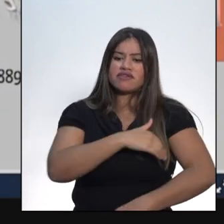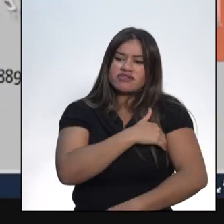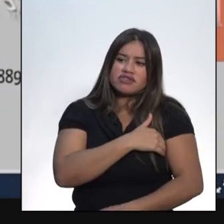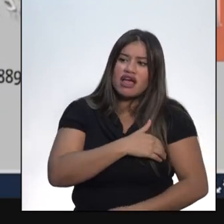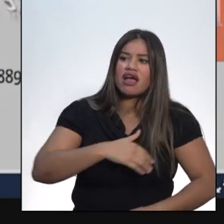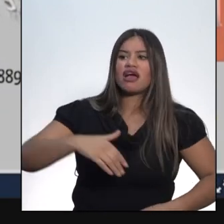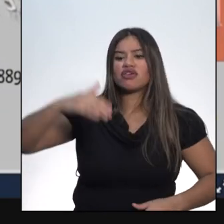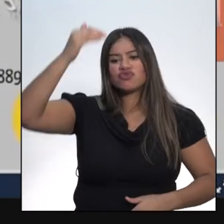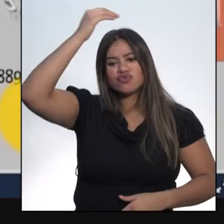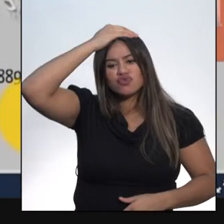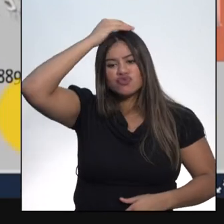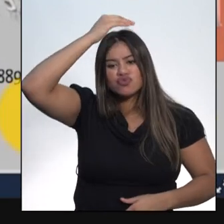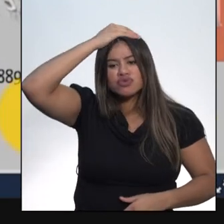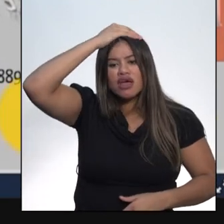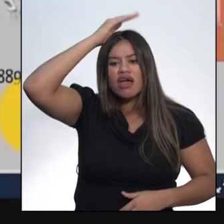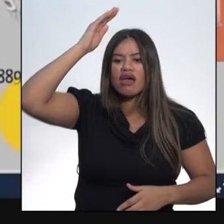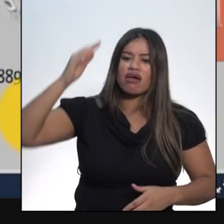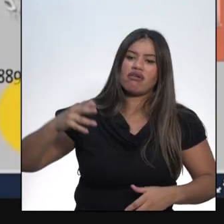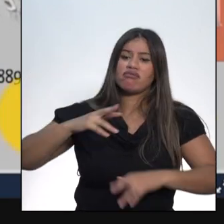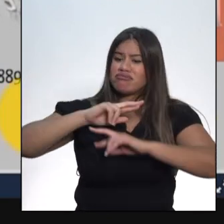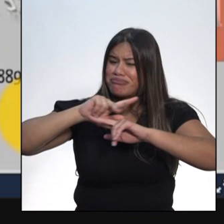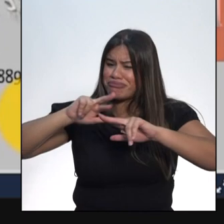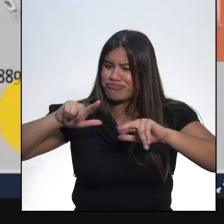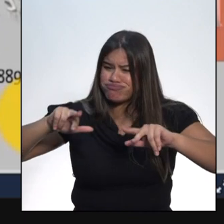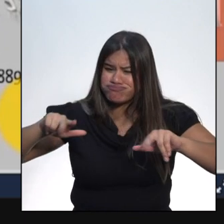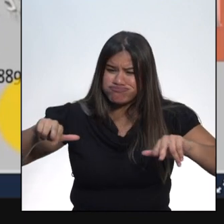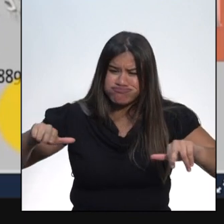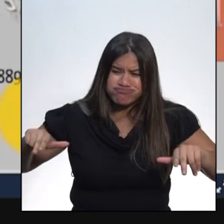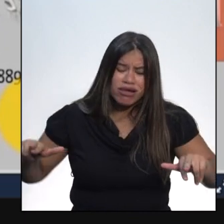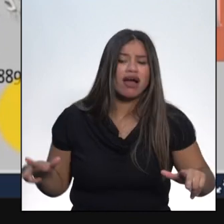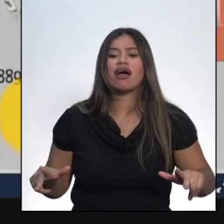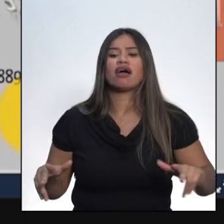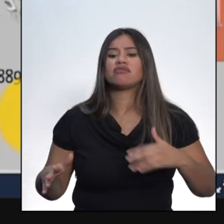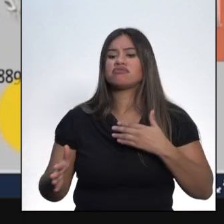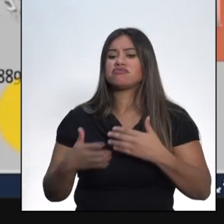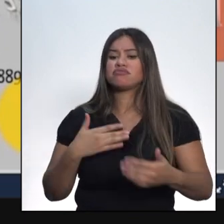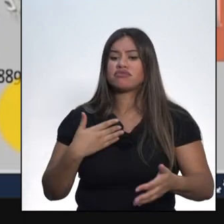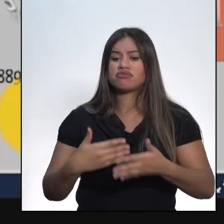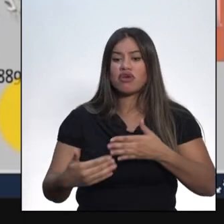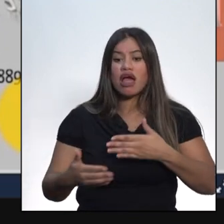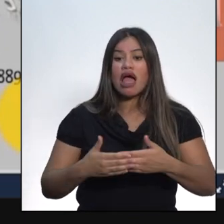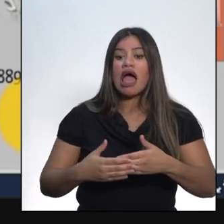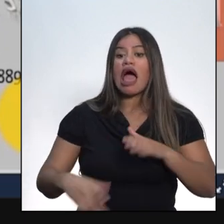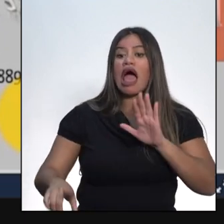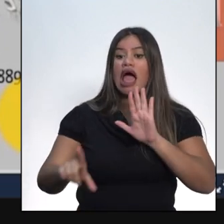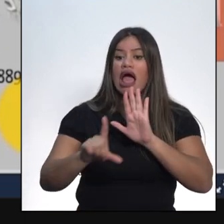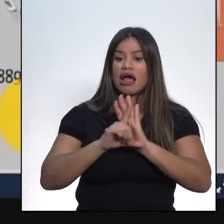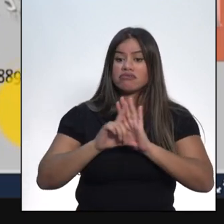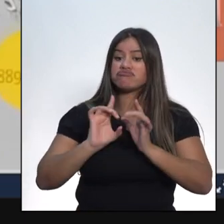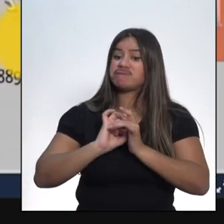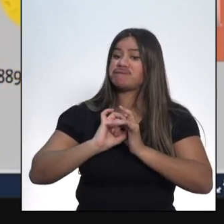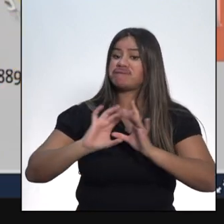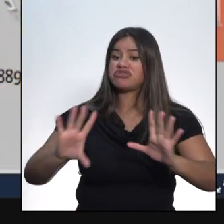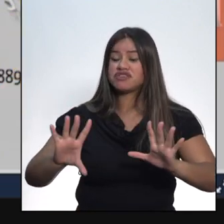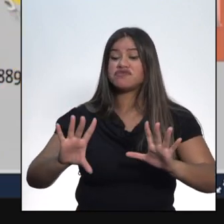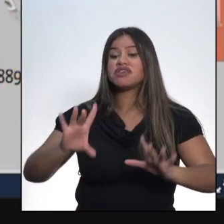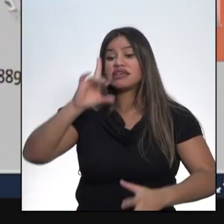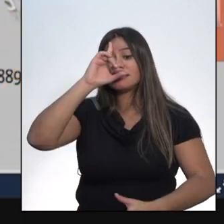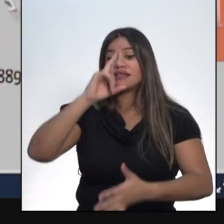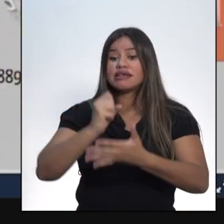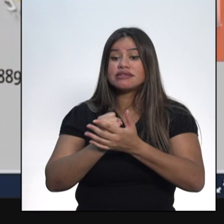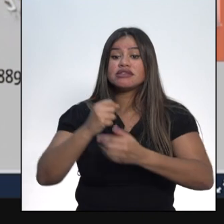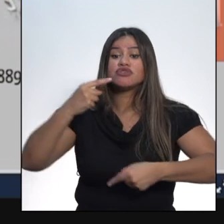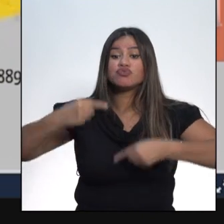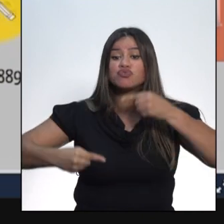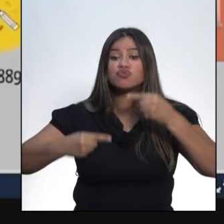islâmica ou de qualquer outra natureza. Um Estado Laico toma suas decisões políticas levando em consideração toda a